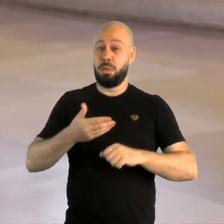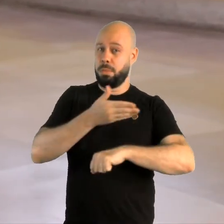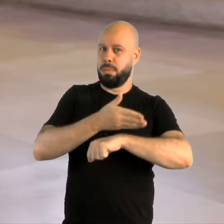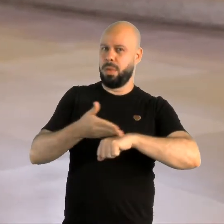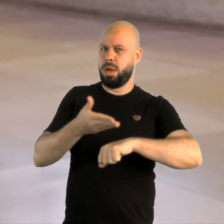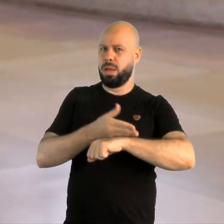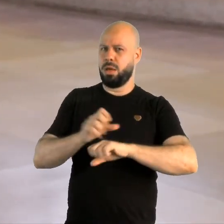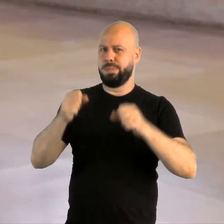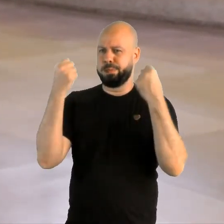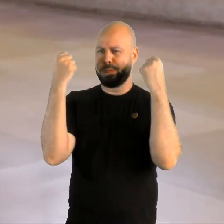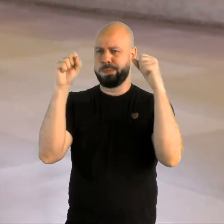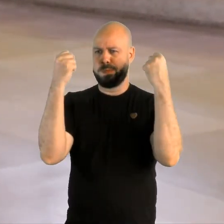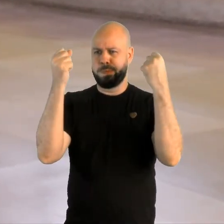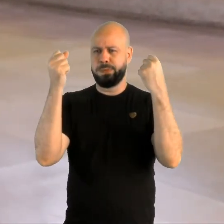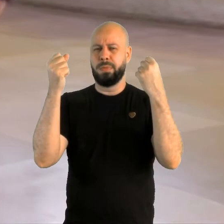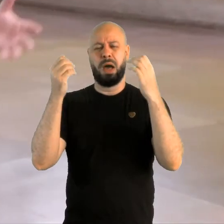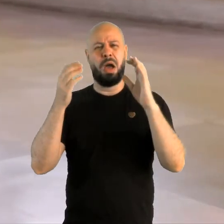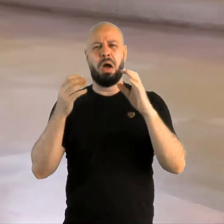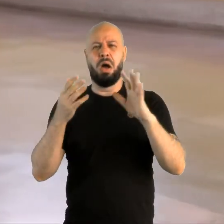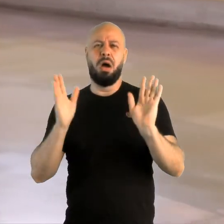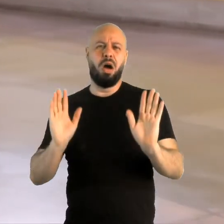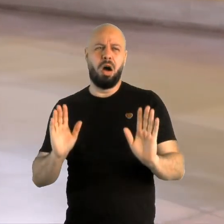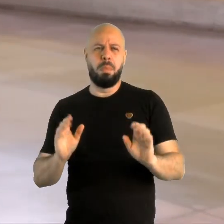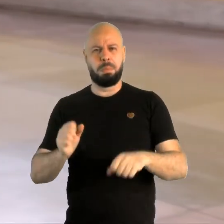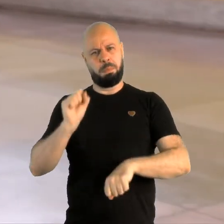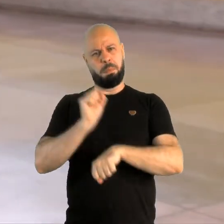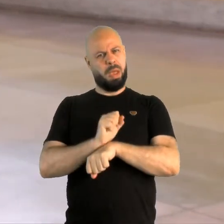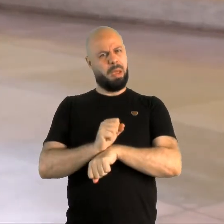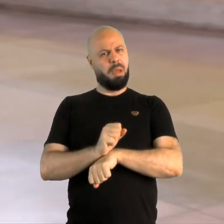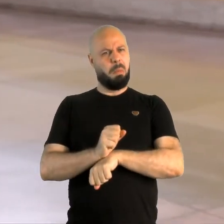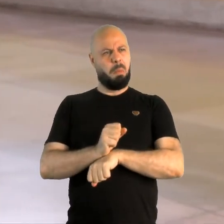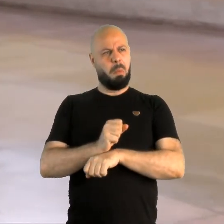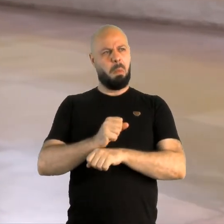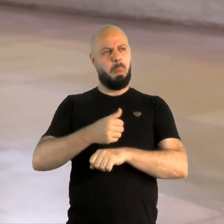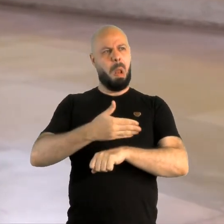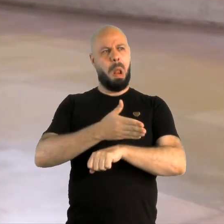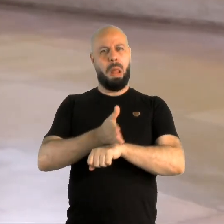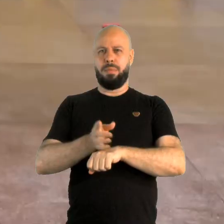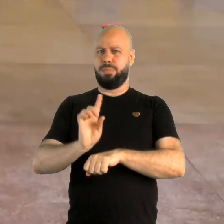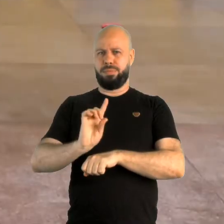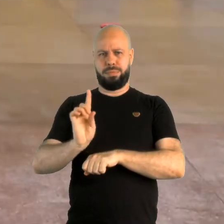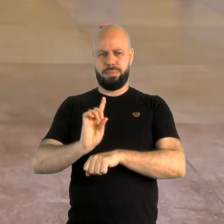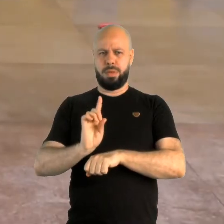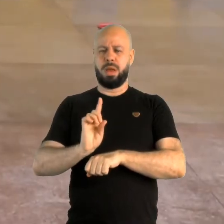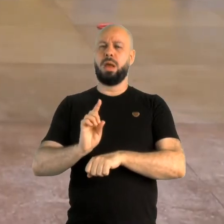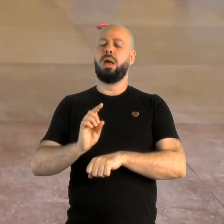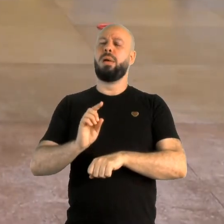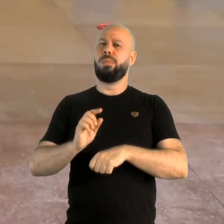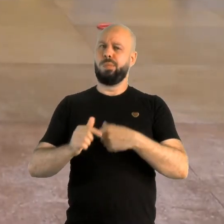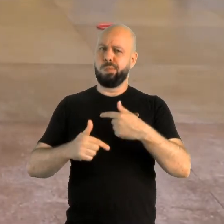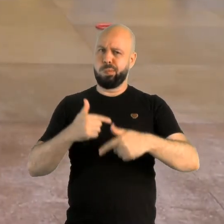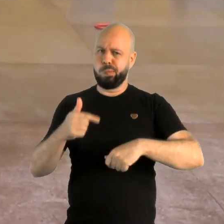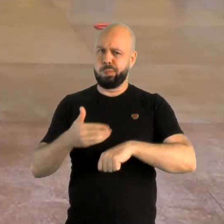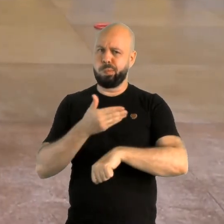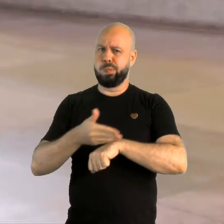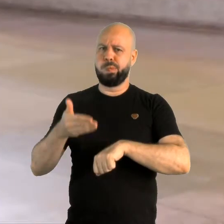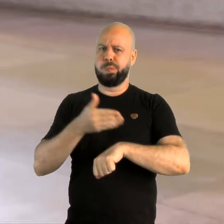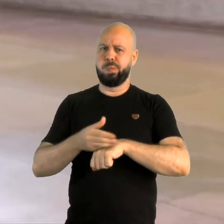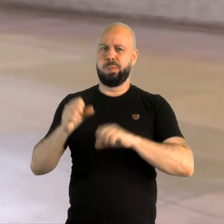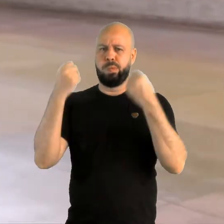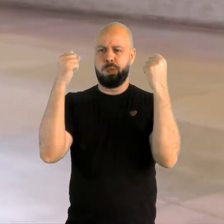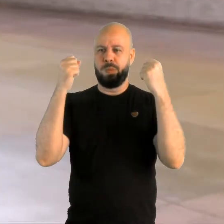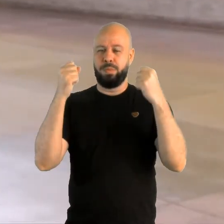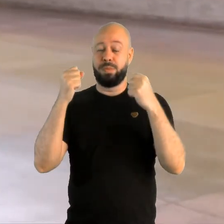atividade física. Não fique muito tempo parado. Ok? Pratique atividade física. E